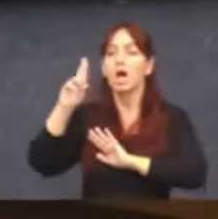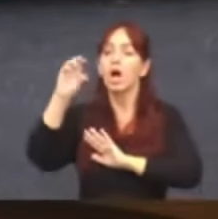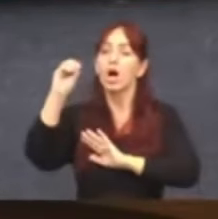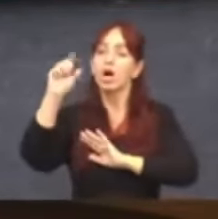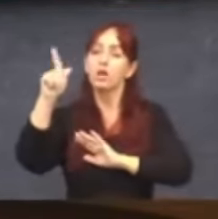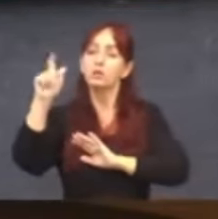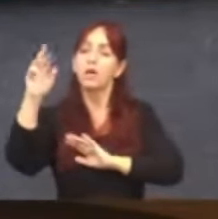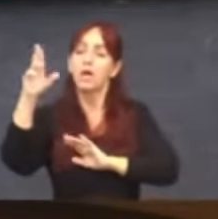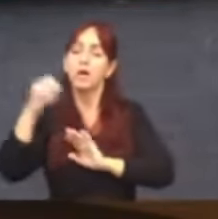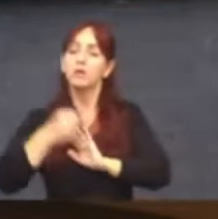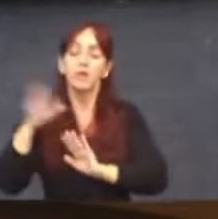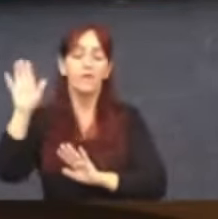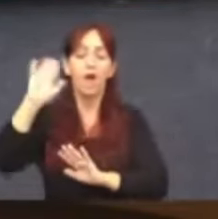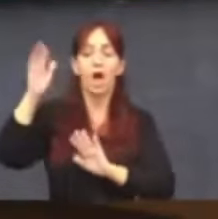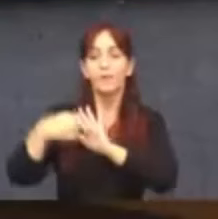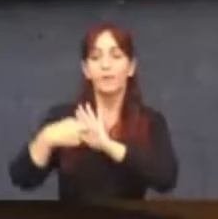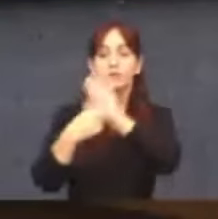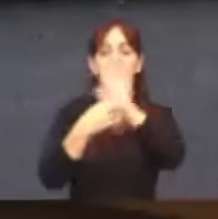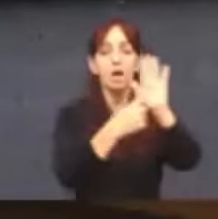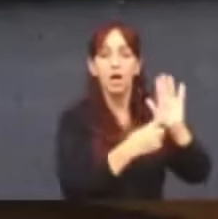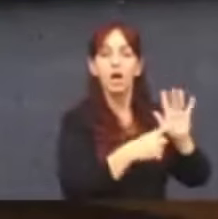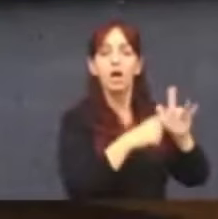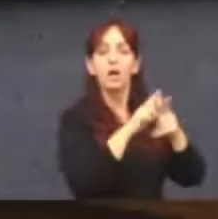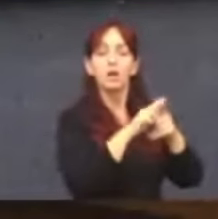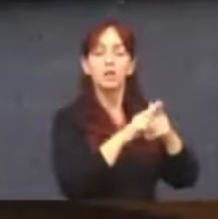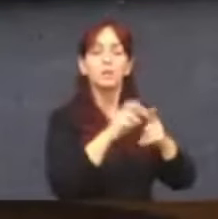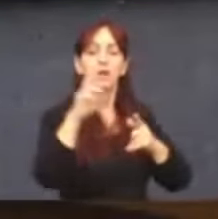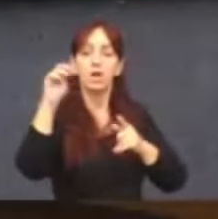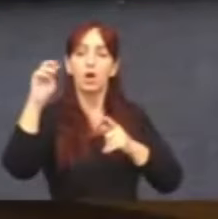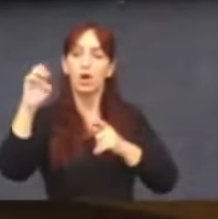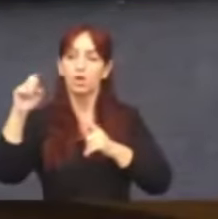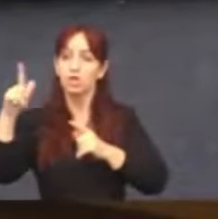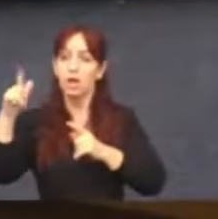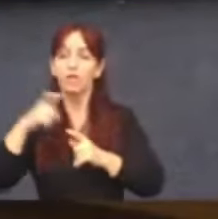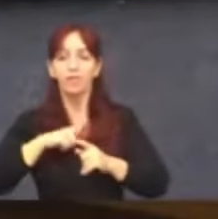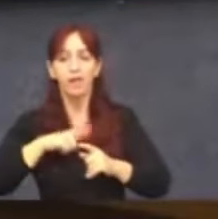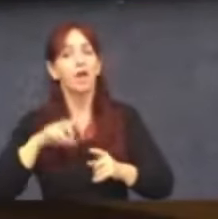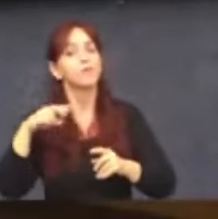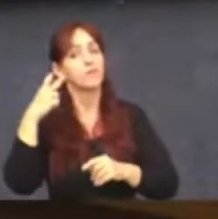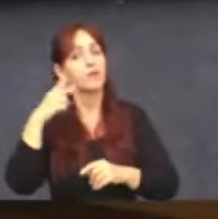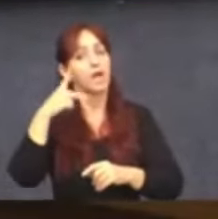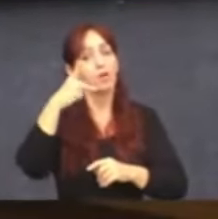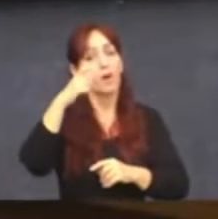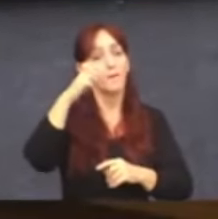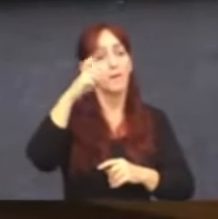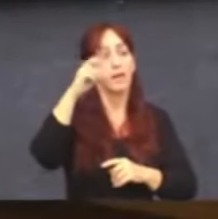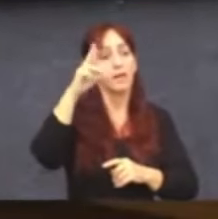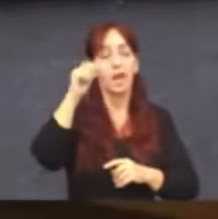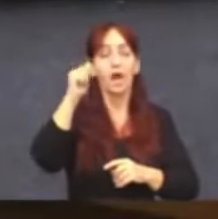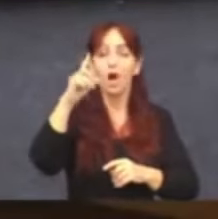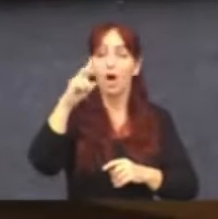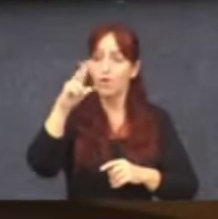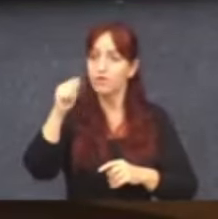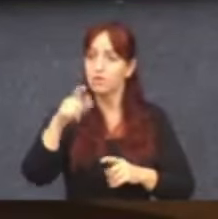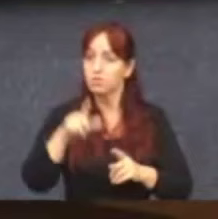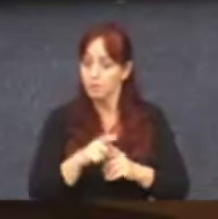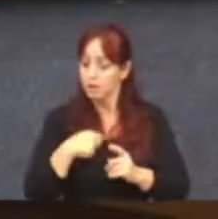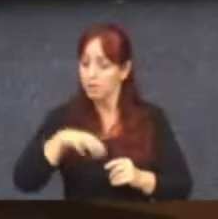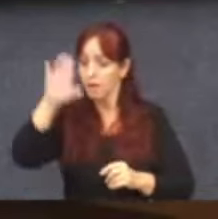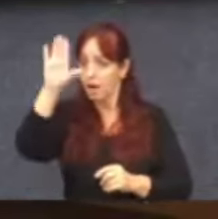Correia, nesse final de semana, o Pedro foi lá, o Pedralva também, já falaram que ele é o pré-candidato do partido. E daí?